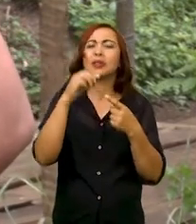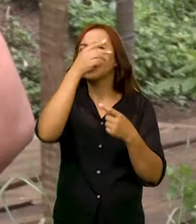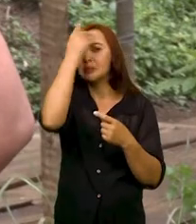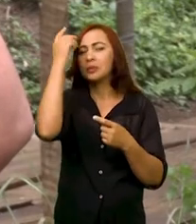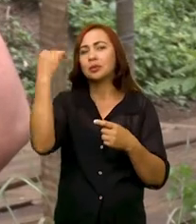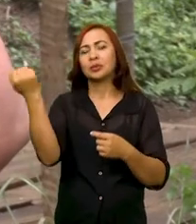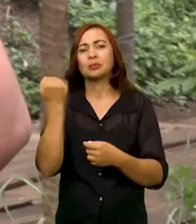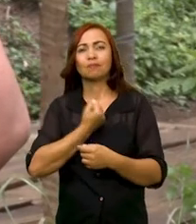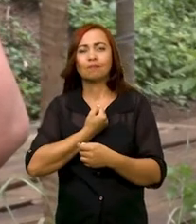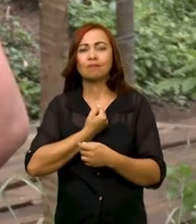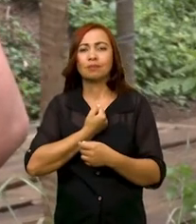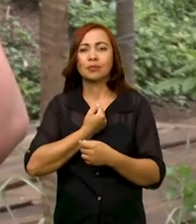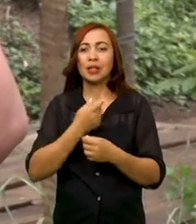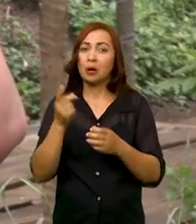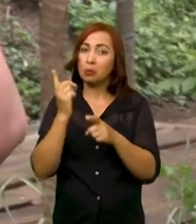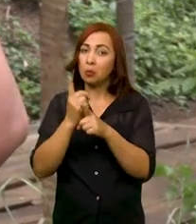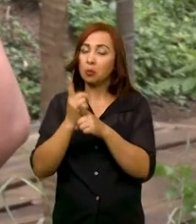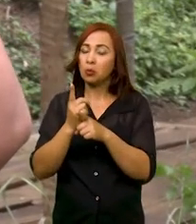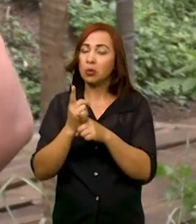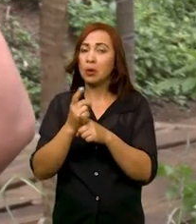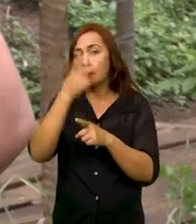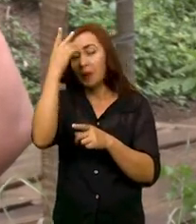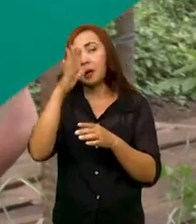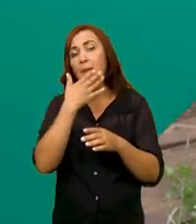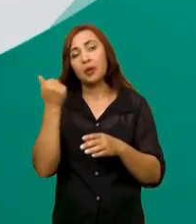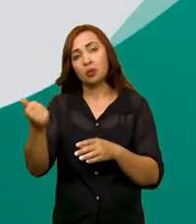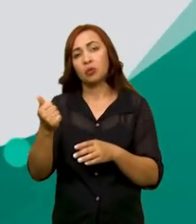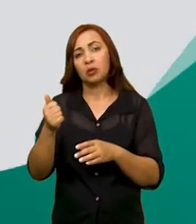realizados, encontrar caminhos para a prevenção.